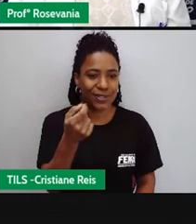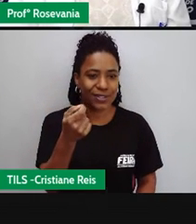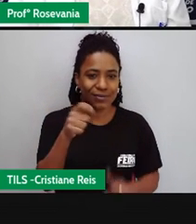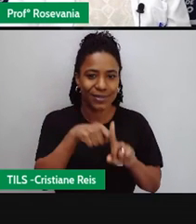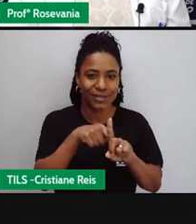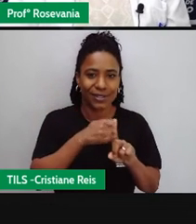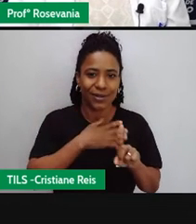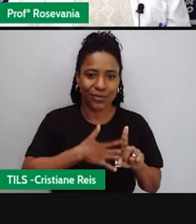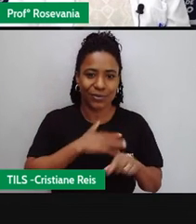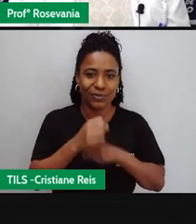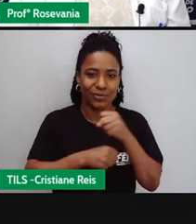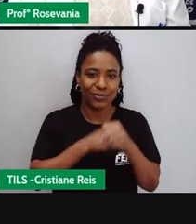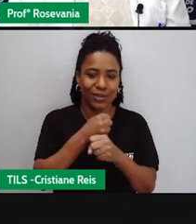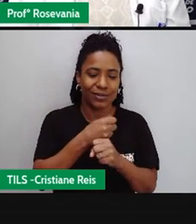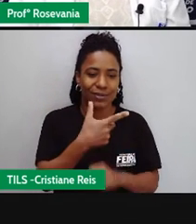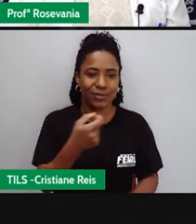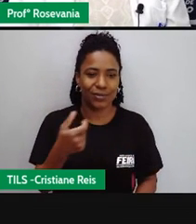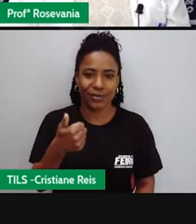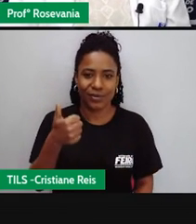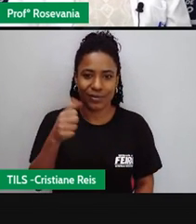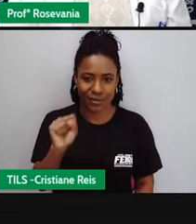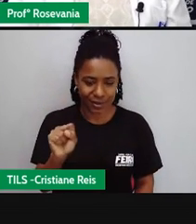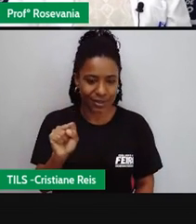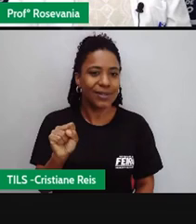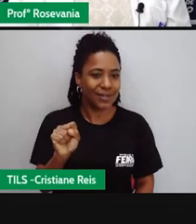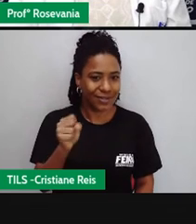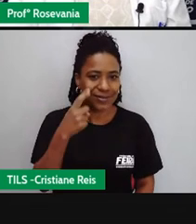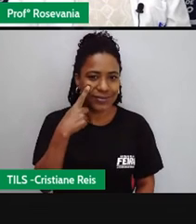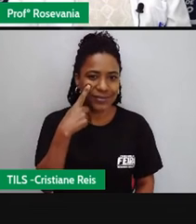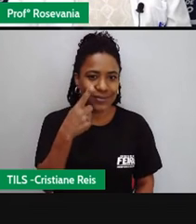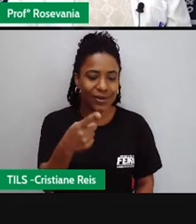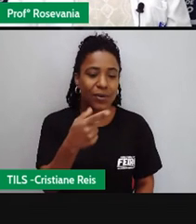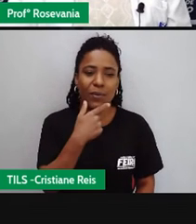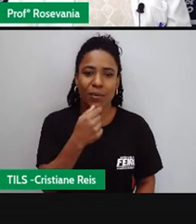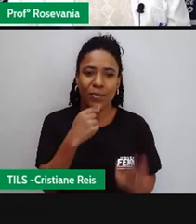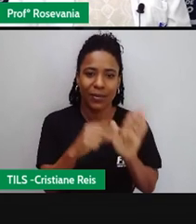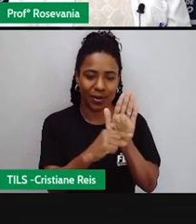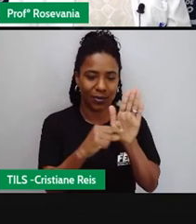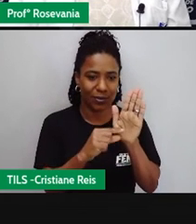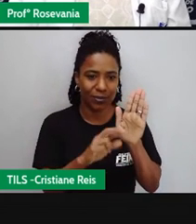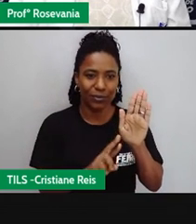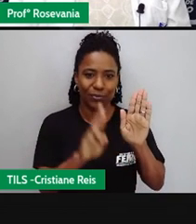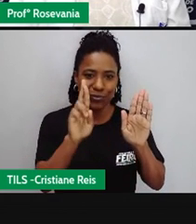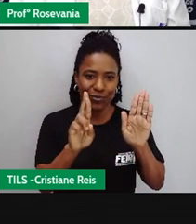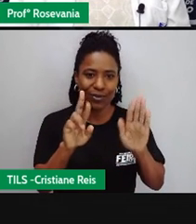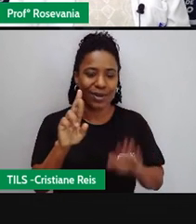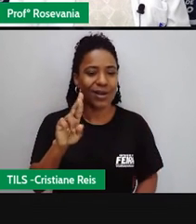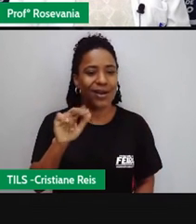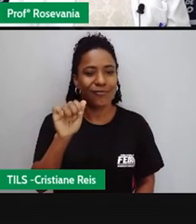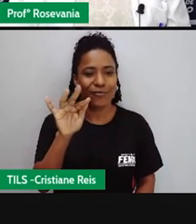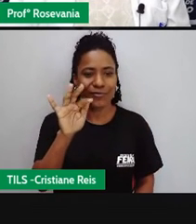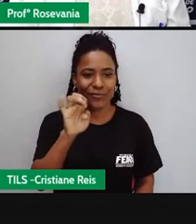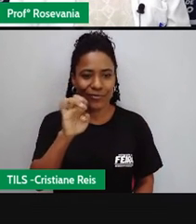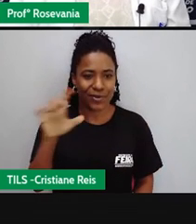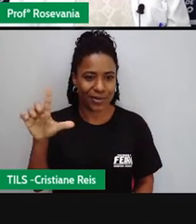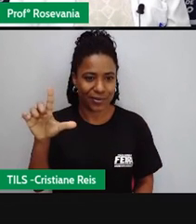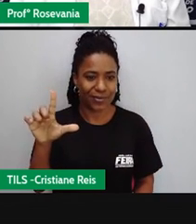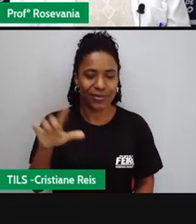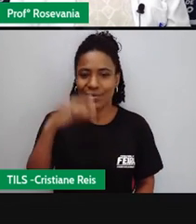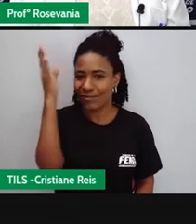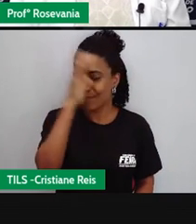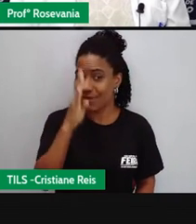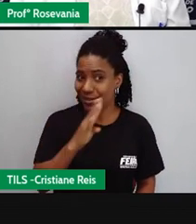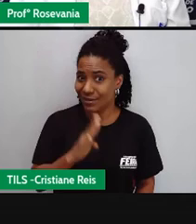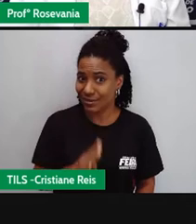escreveu essa reportagem foi o Rafael Arbulo, ele disse assim, Brasil tem mais de 4 milhões de